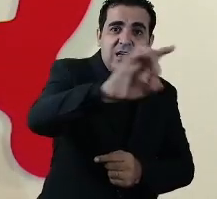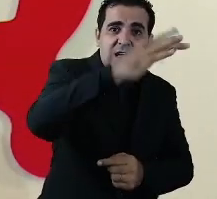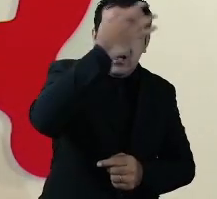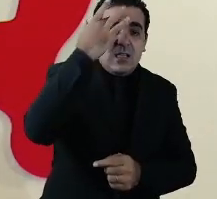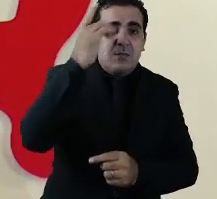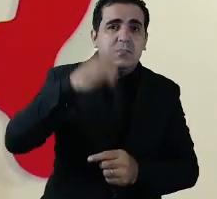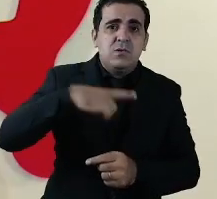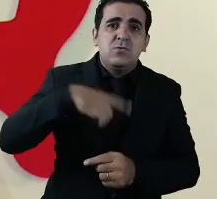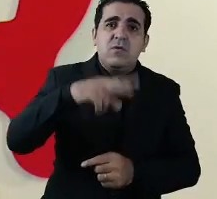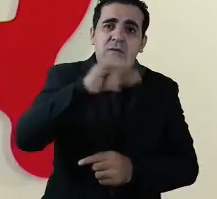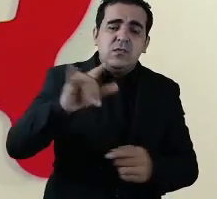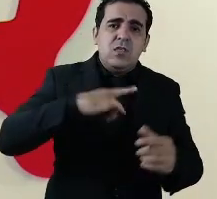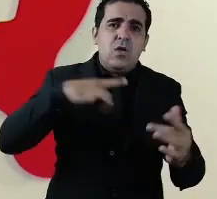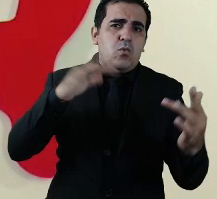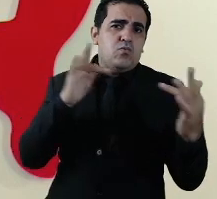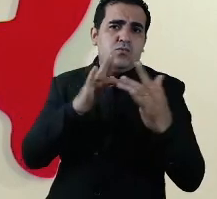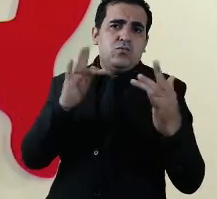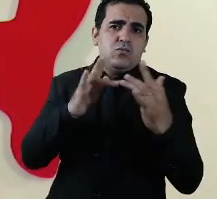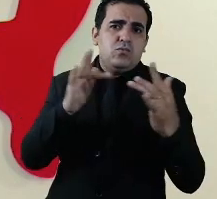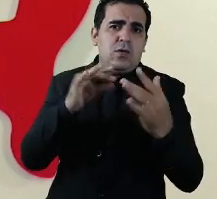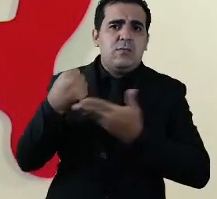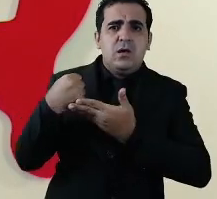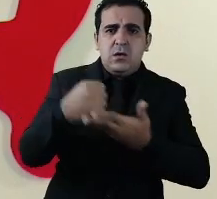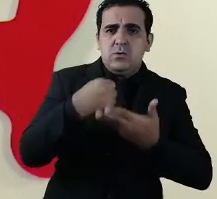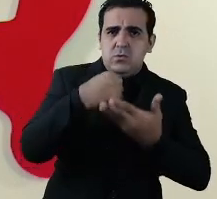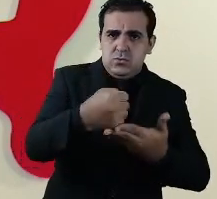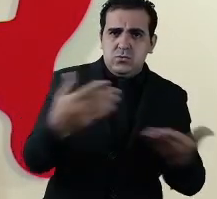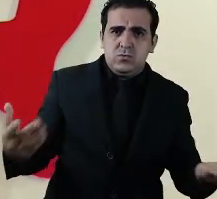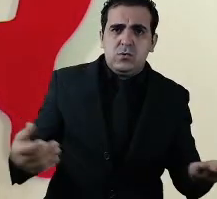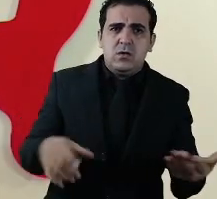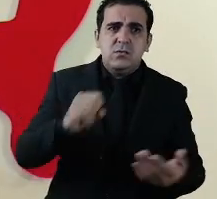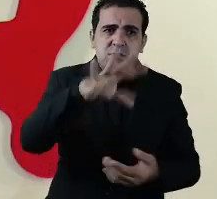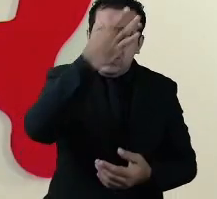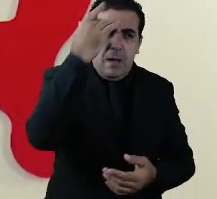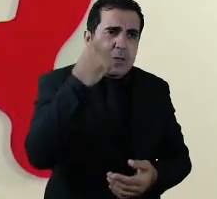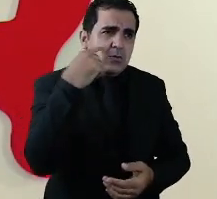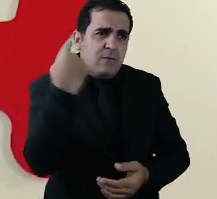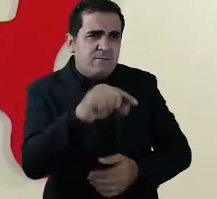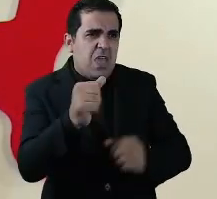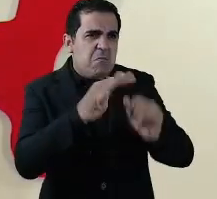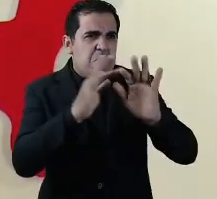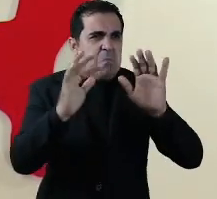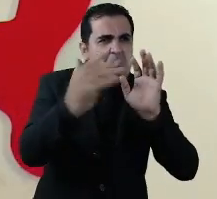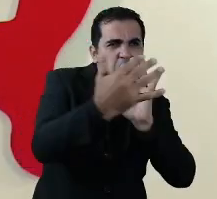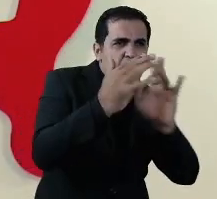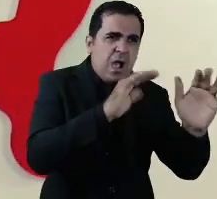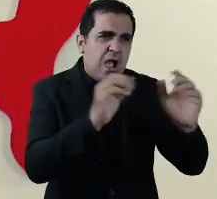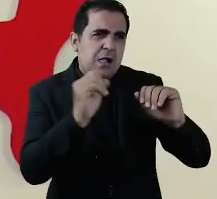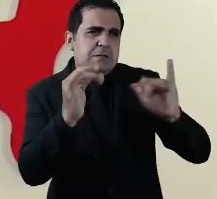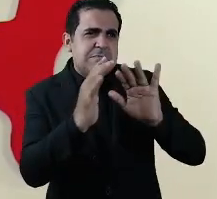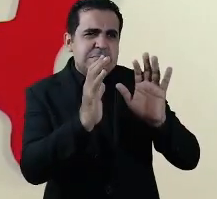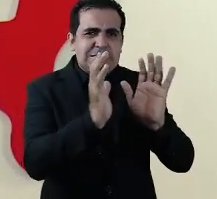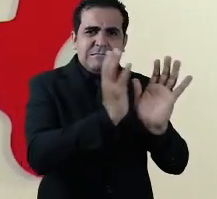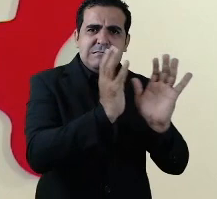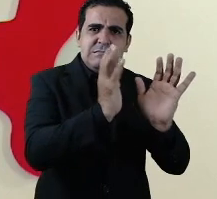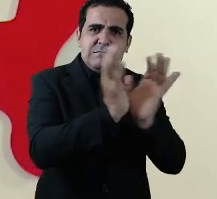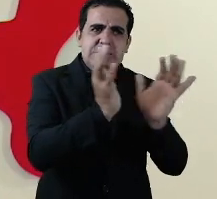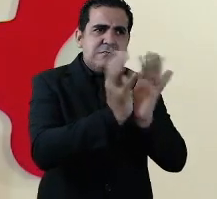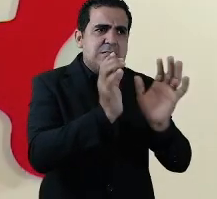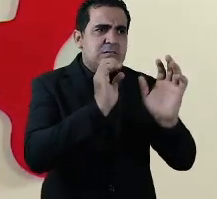cada cidadã vai ter um canal direto para nos ajudar quando observar uma aglomeração indevida quando observar